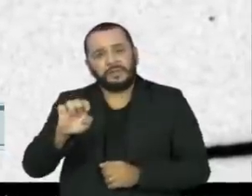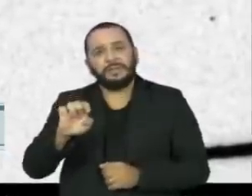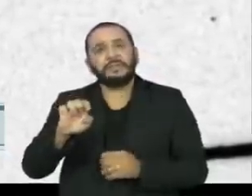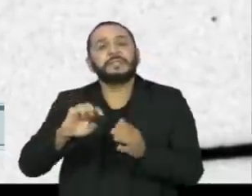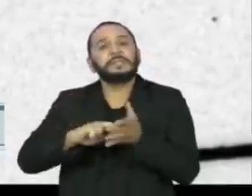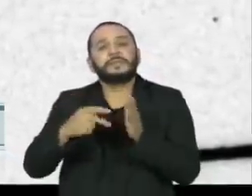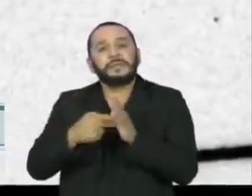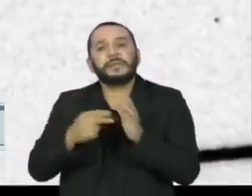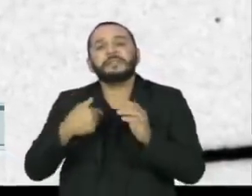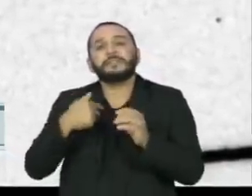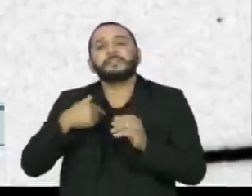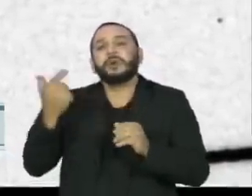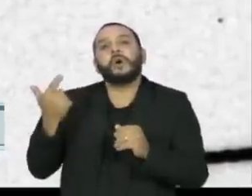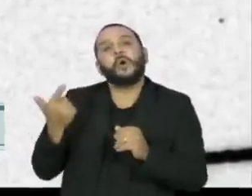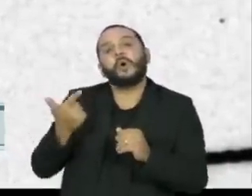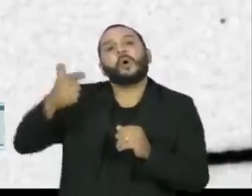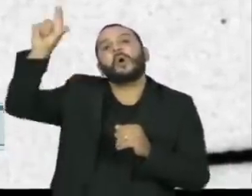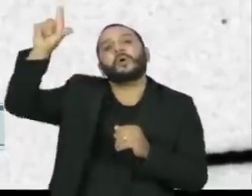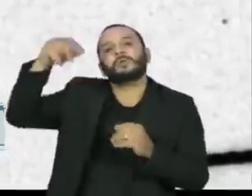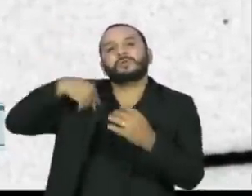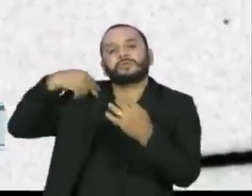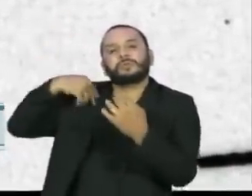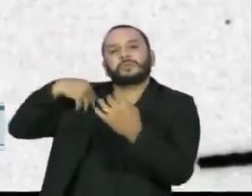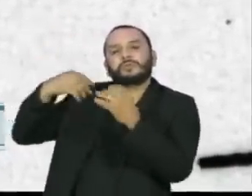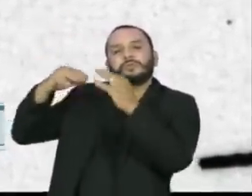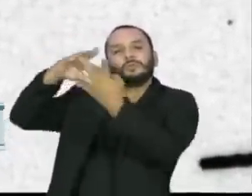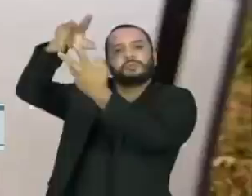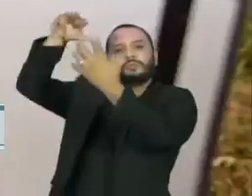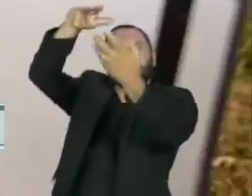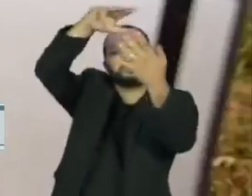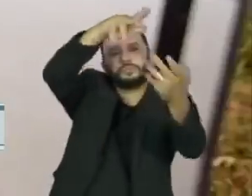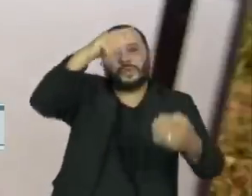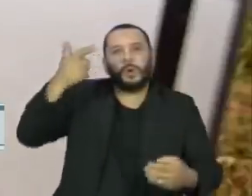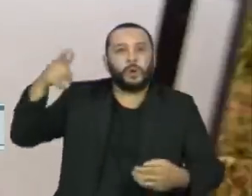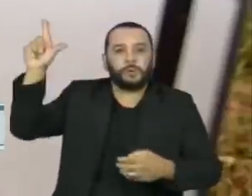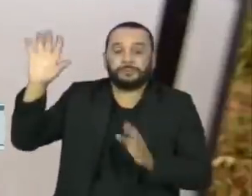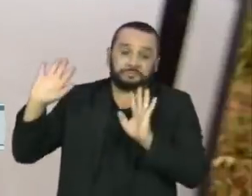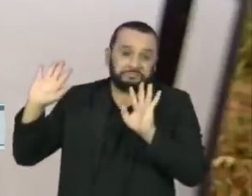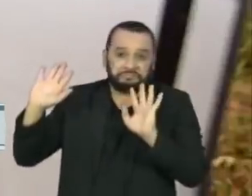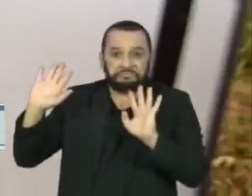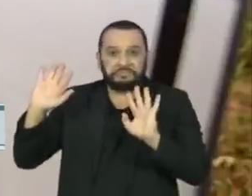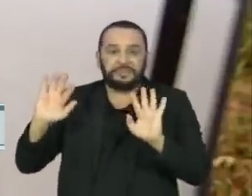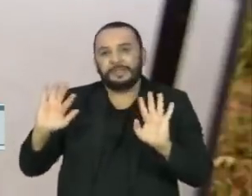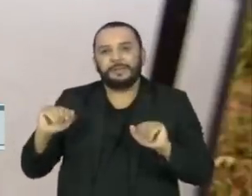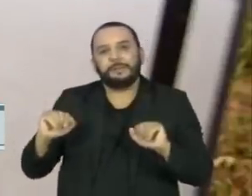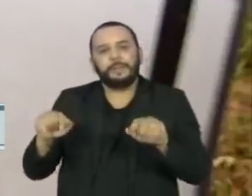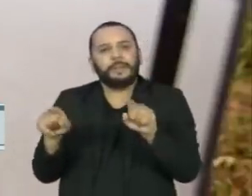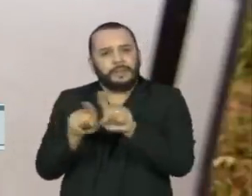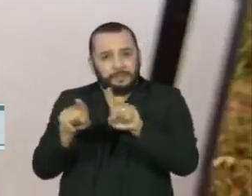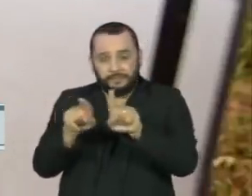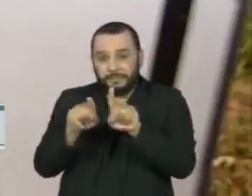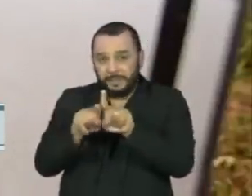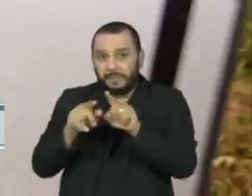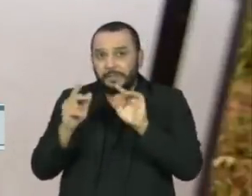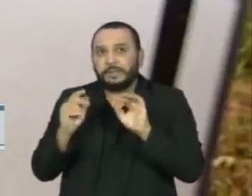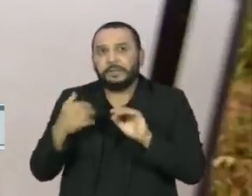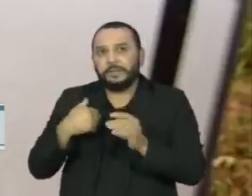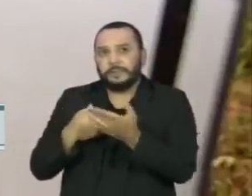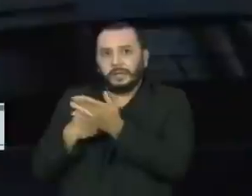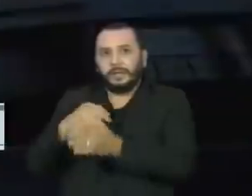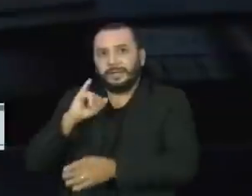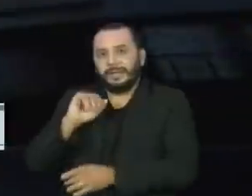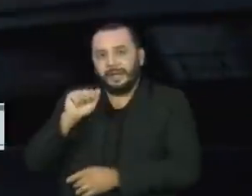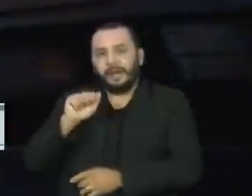visitante de algum lugar muito além do Sistema Solar. A União Astronômica Internacional o